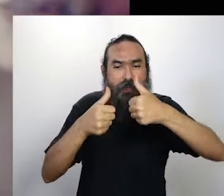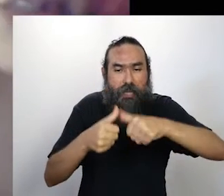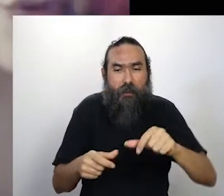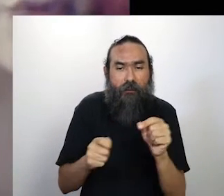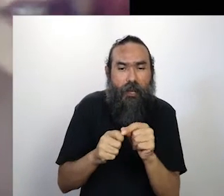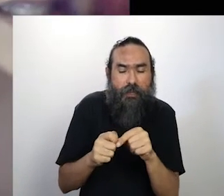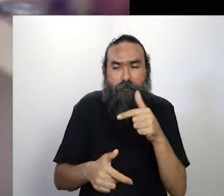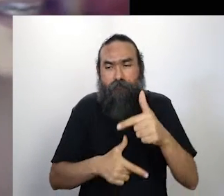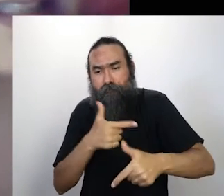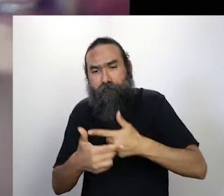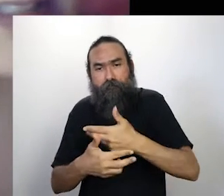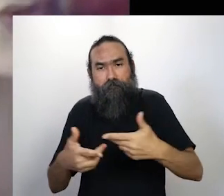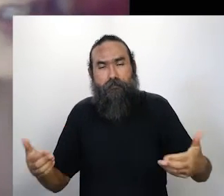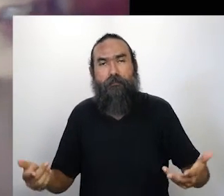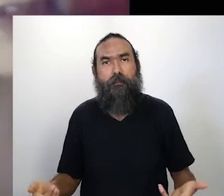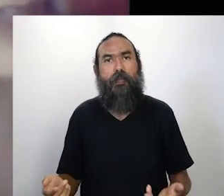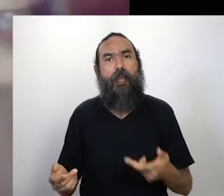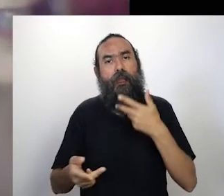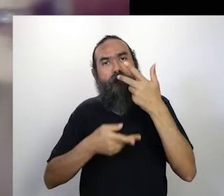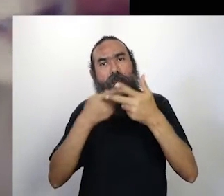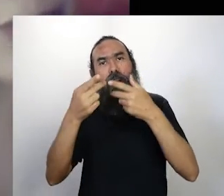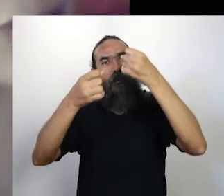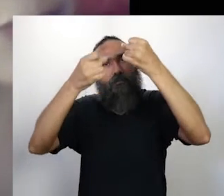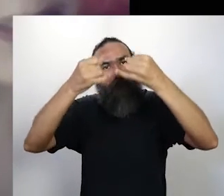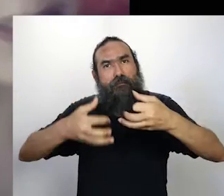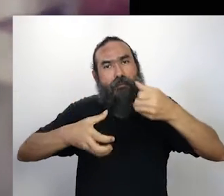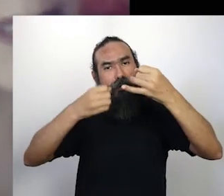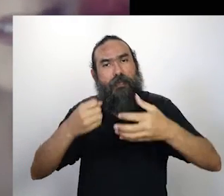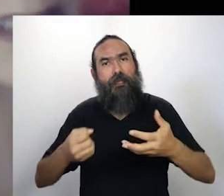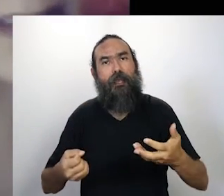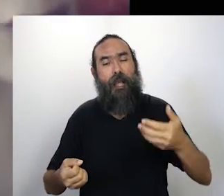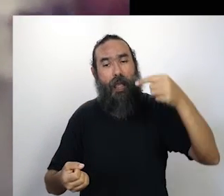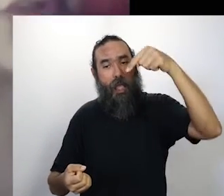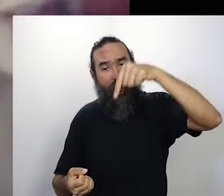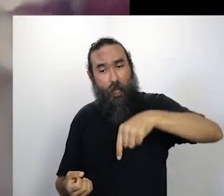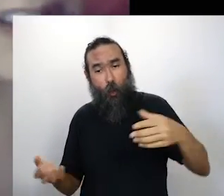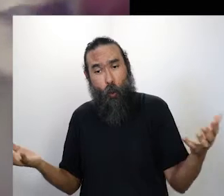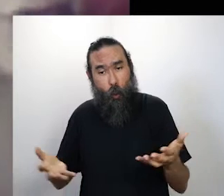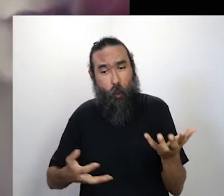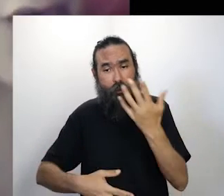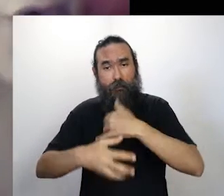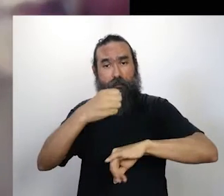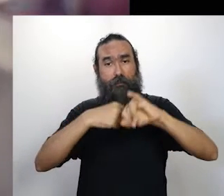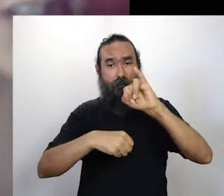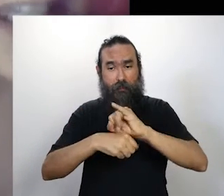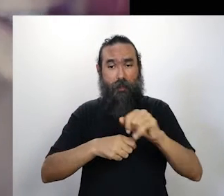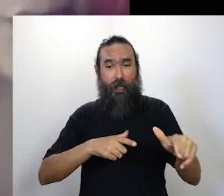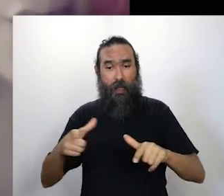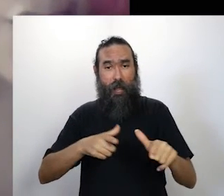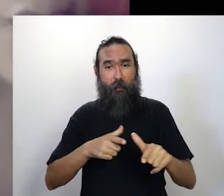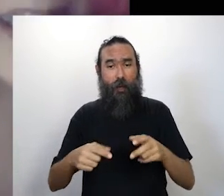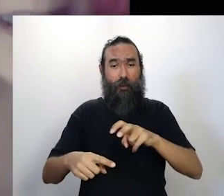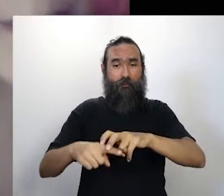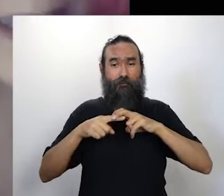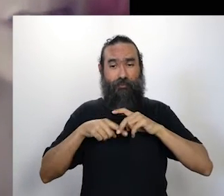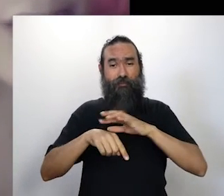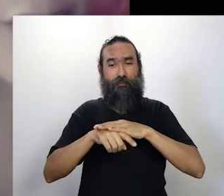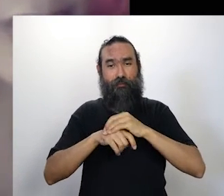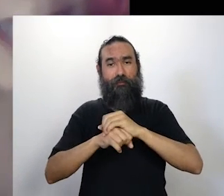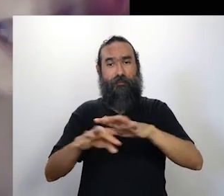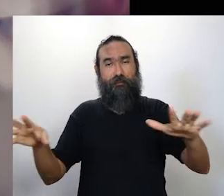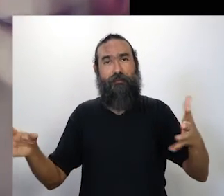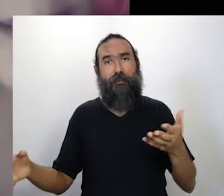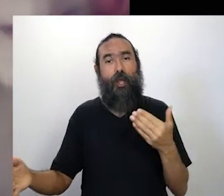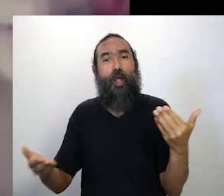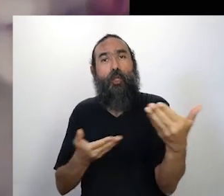um pouco das suas atividades em tempos de pandemia, então contribuindo, compartilhando seus conhecimentos e